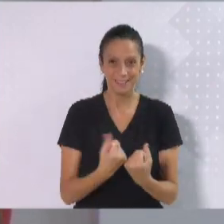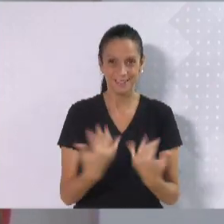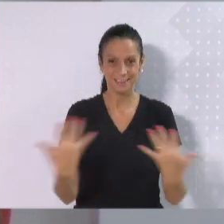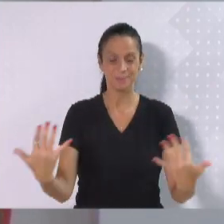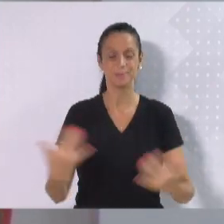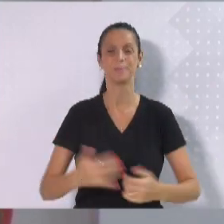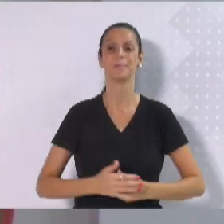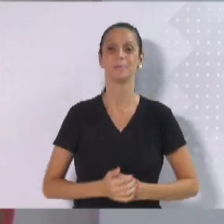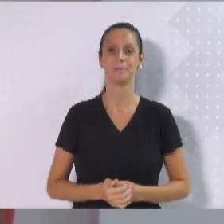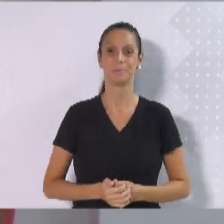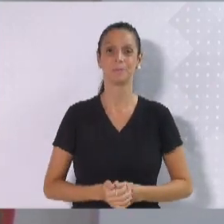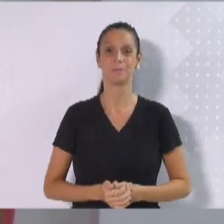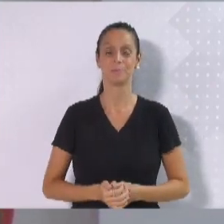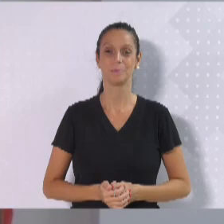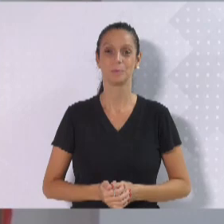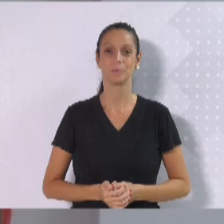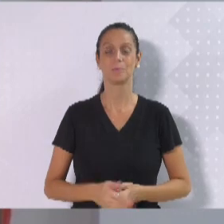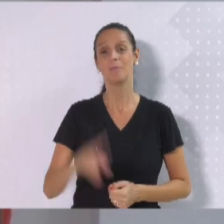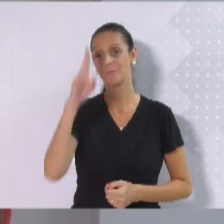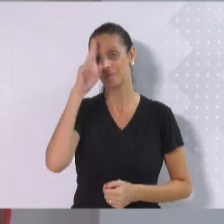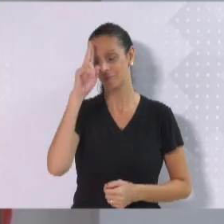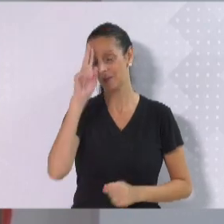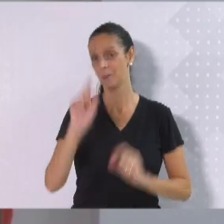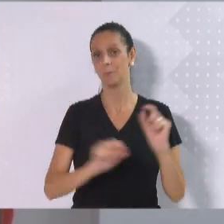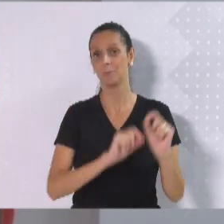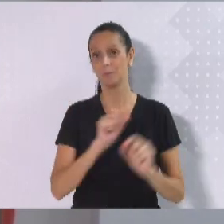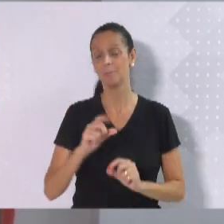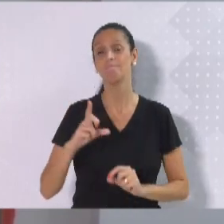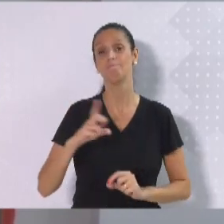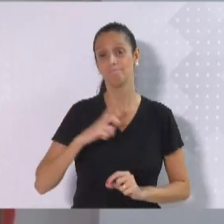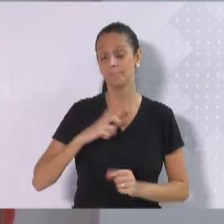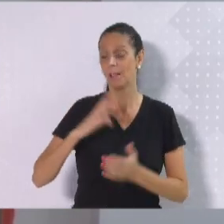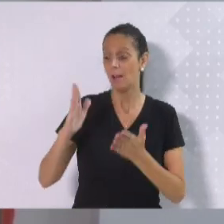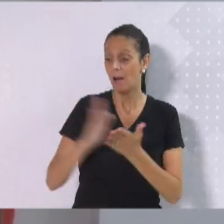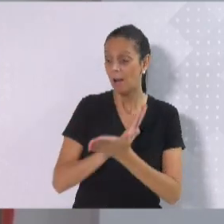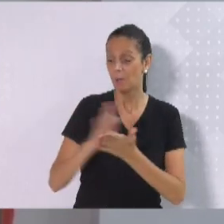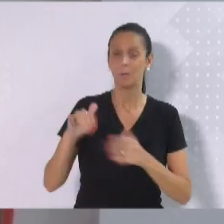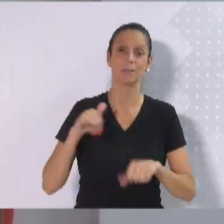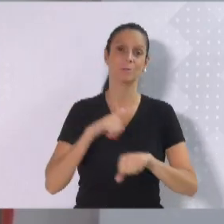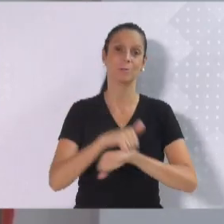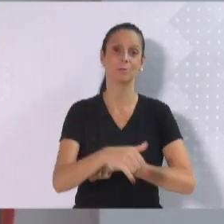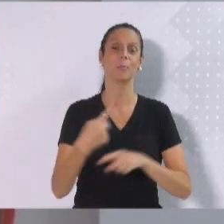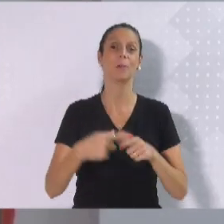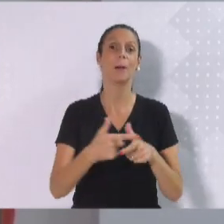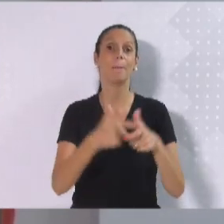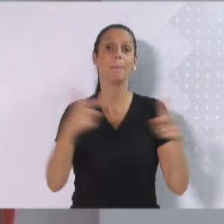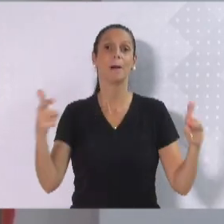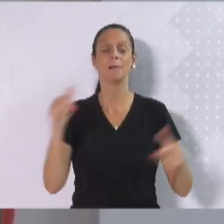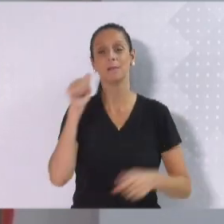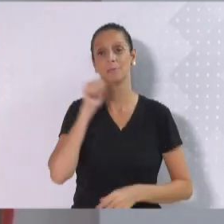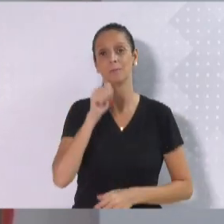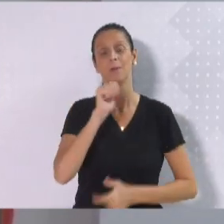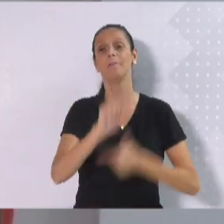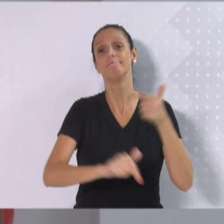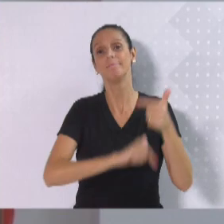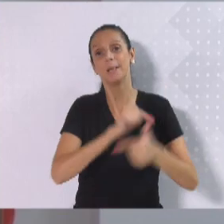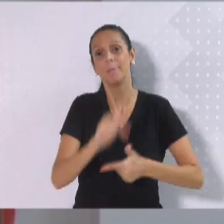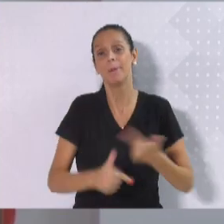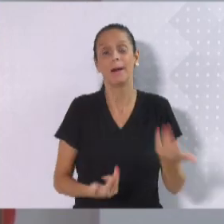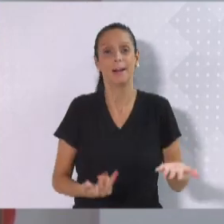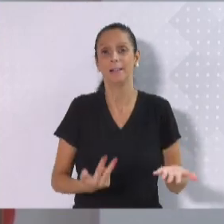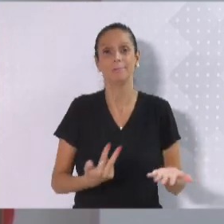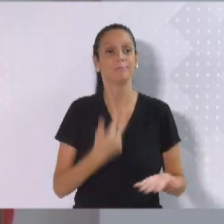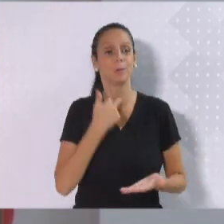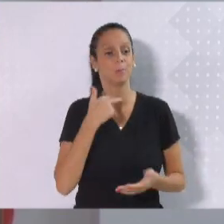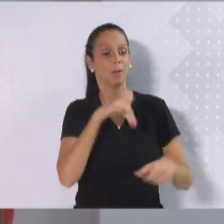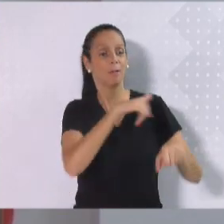não estão aqui presentes, porque a maioria das trabalhadoras não tem a opção de comparecer nesse